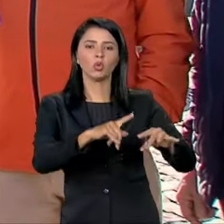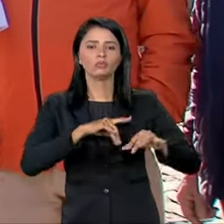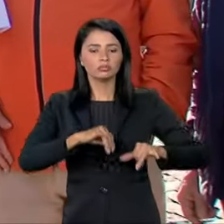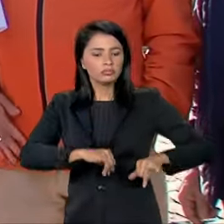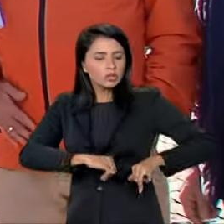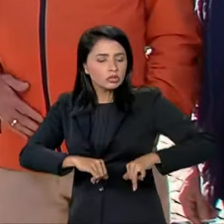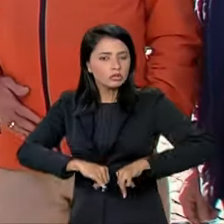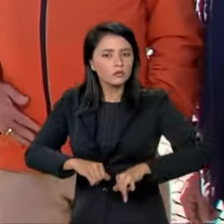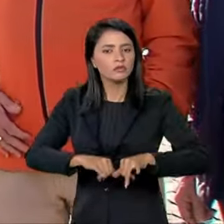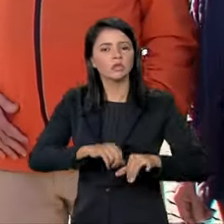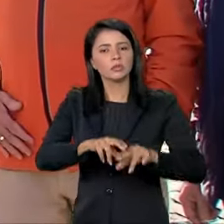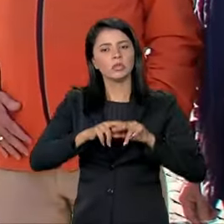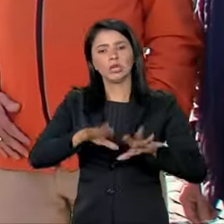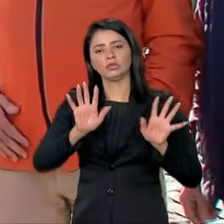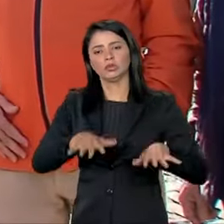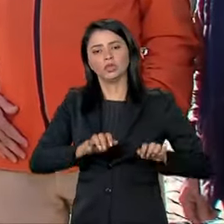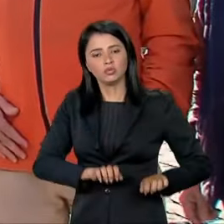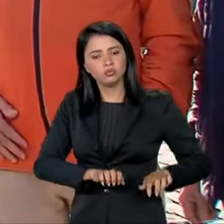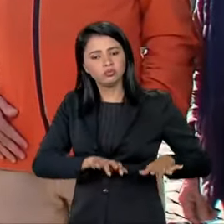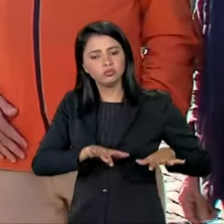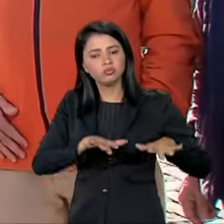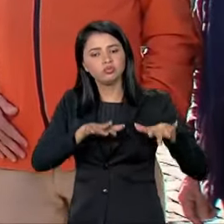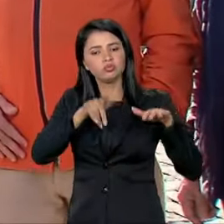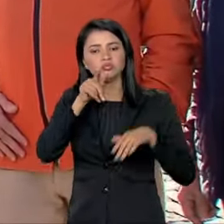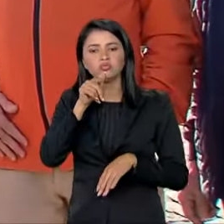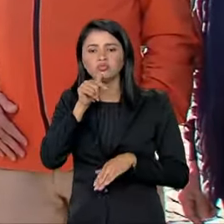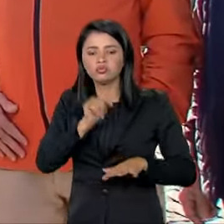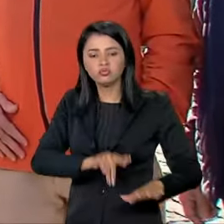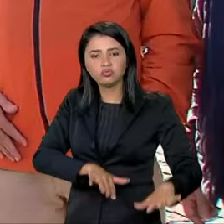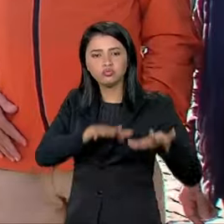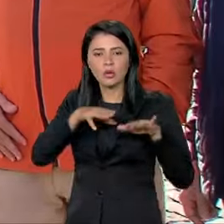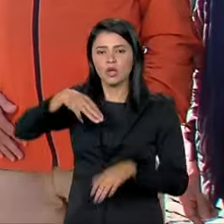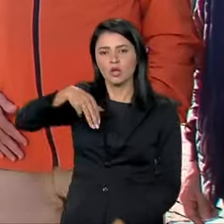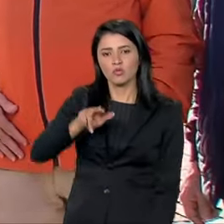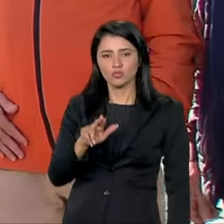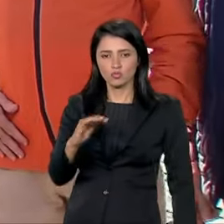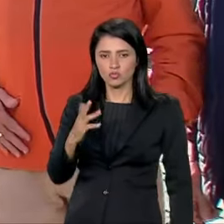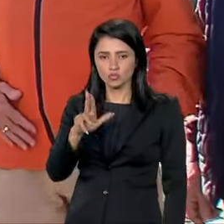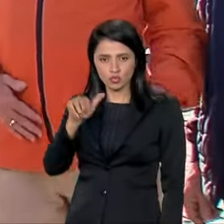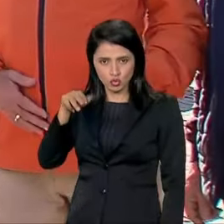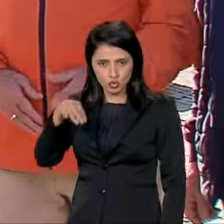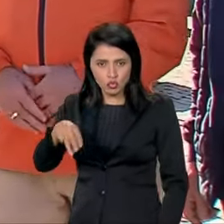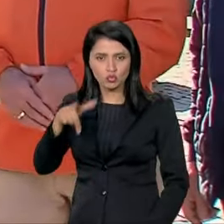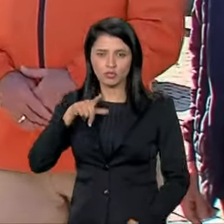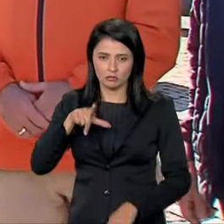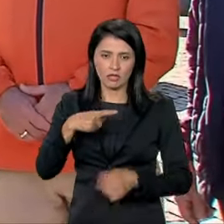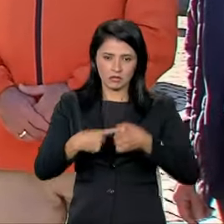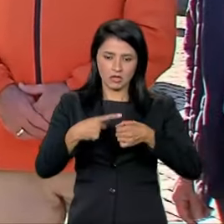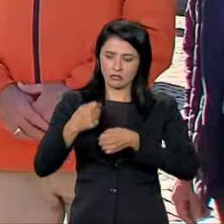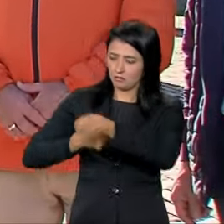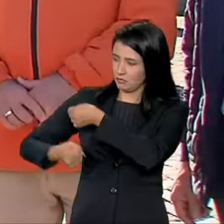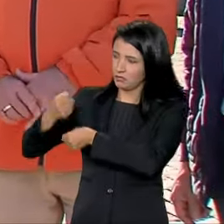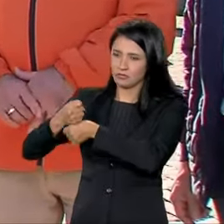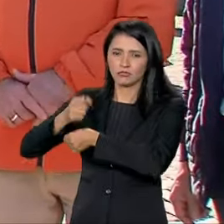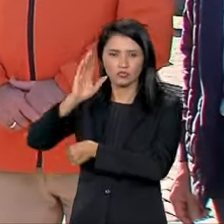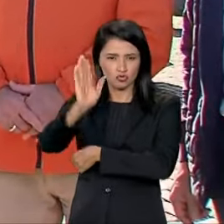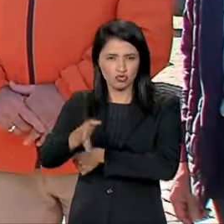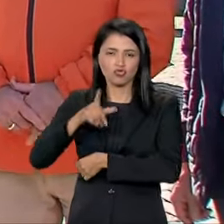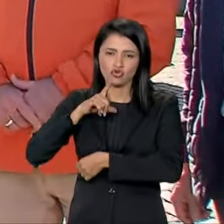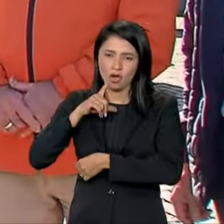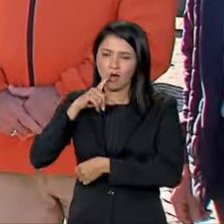atingidos por essa enchente. Mussum é uma cidade que no ano passado já tinha sido